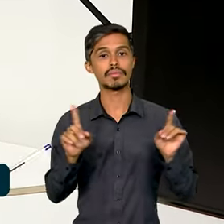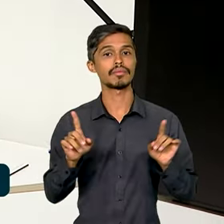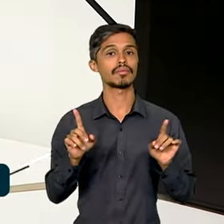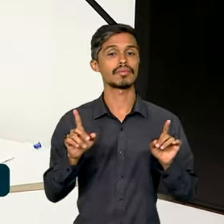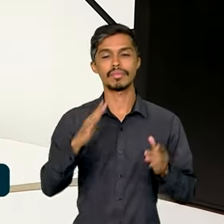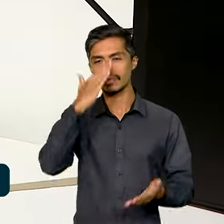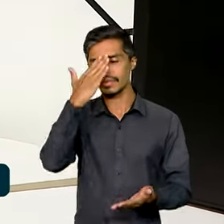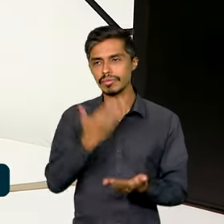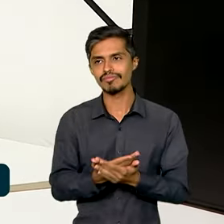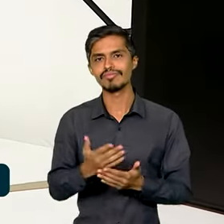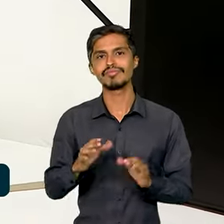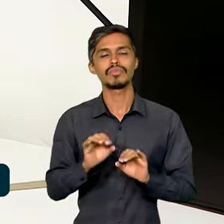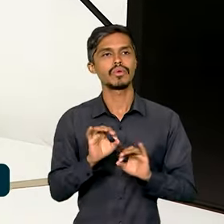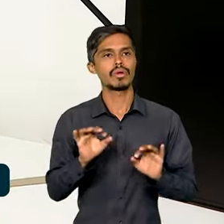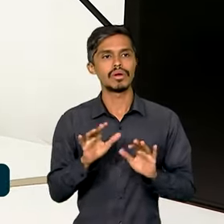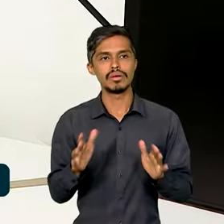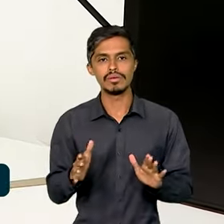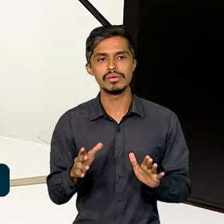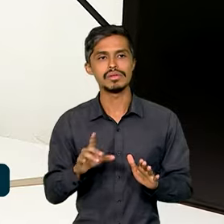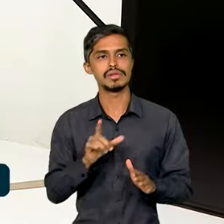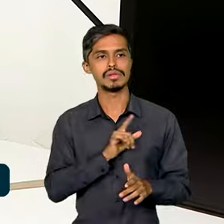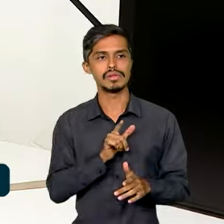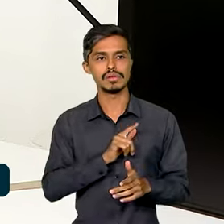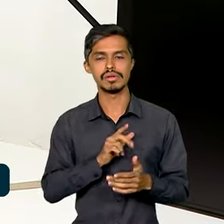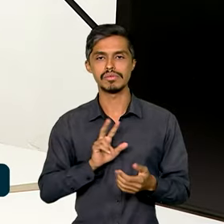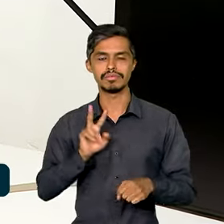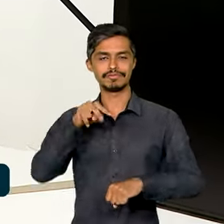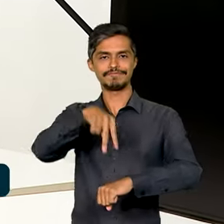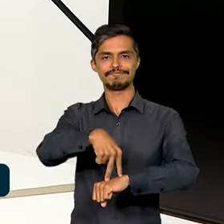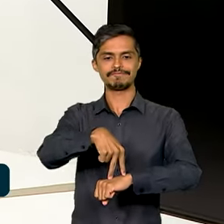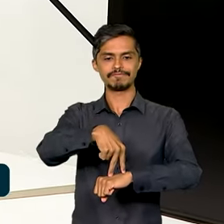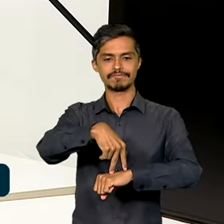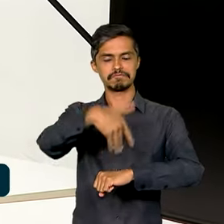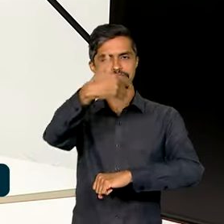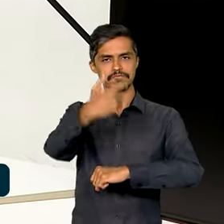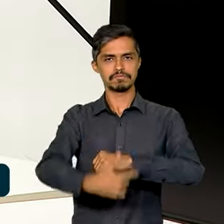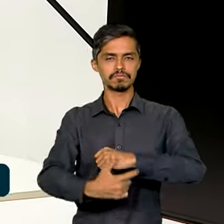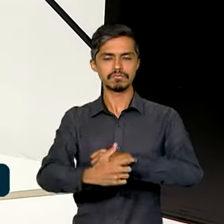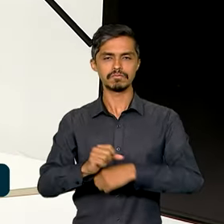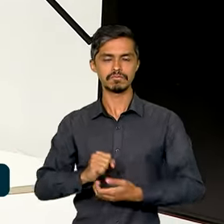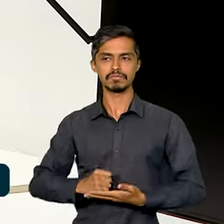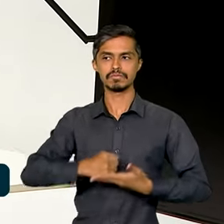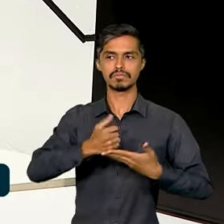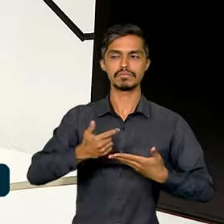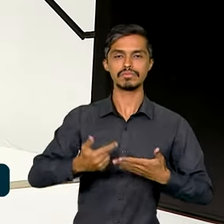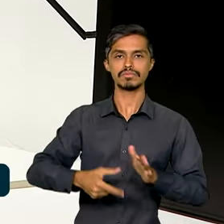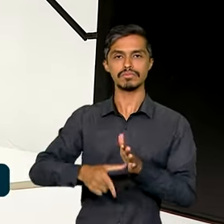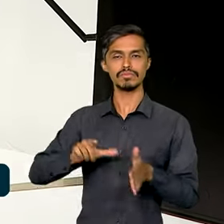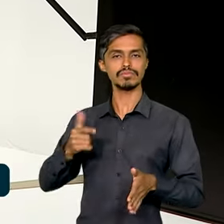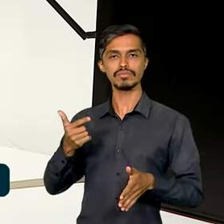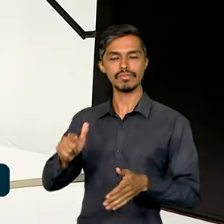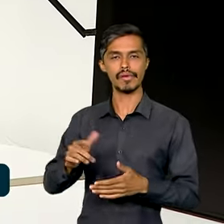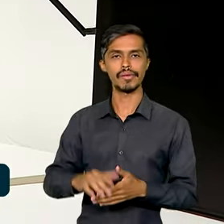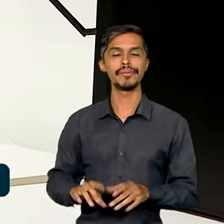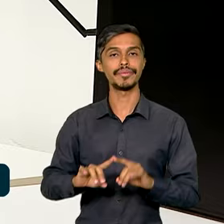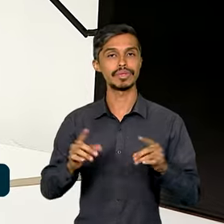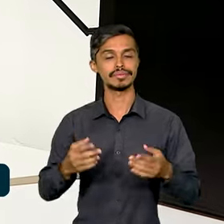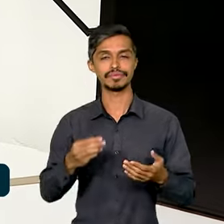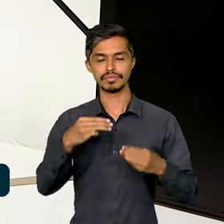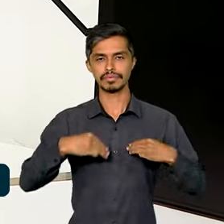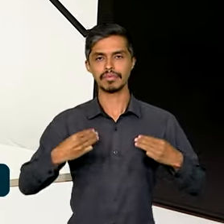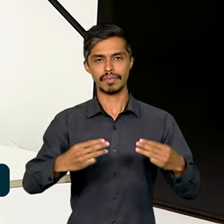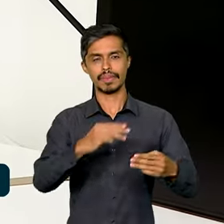que acredito que em nenhum momento teve o protagonismo e o apoio que está tendo por parte do Ministério,